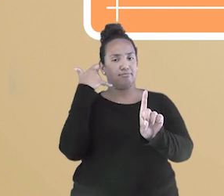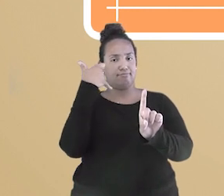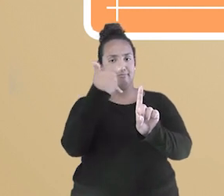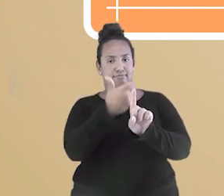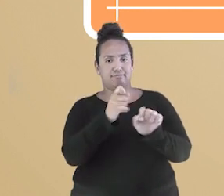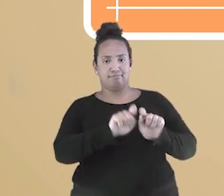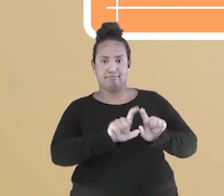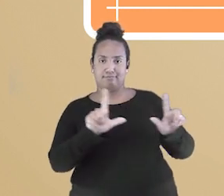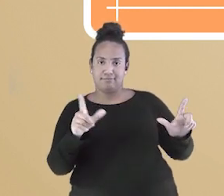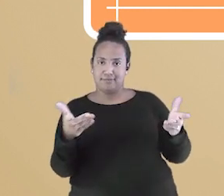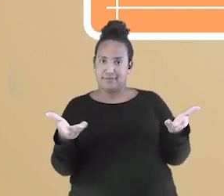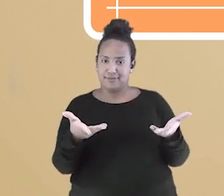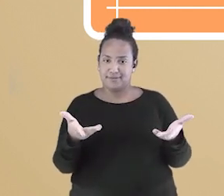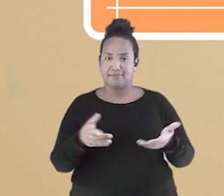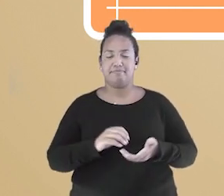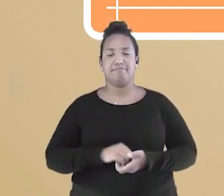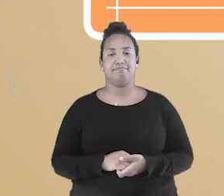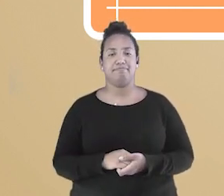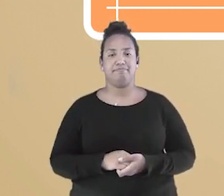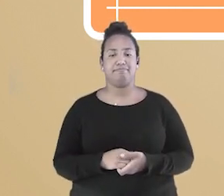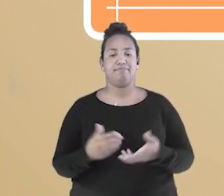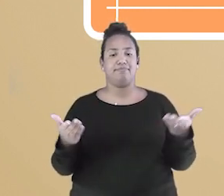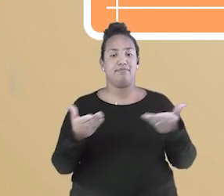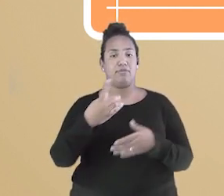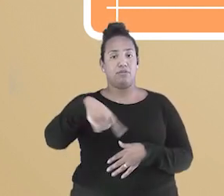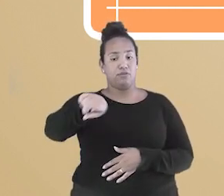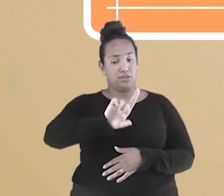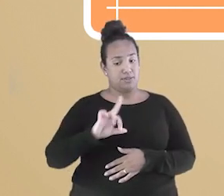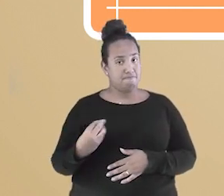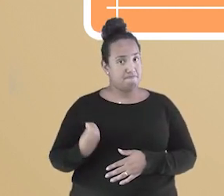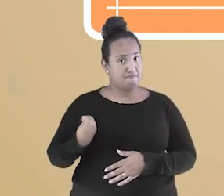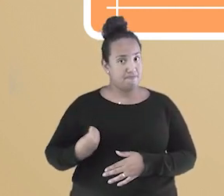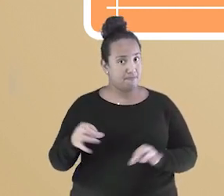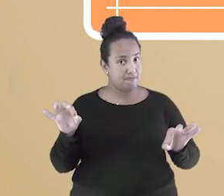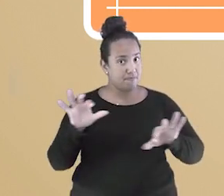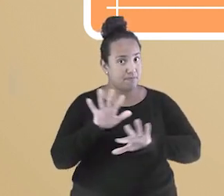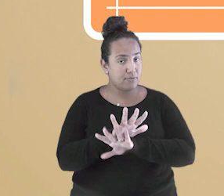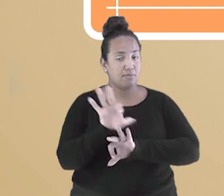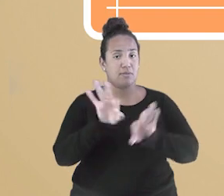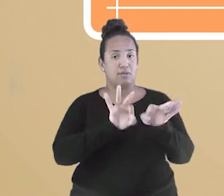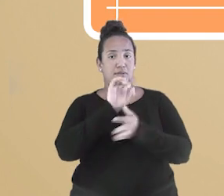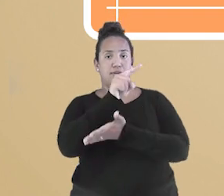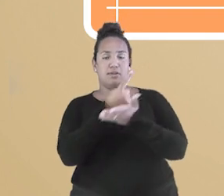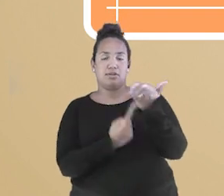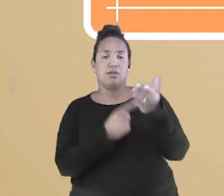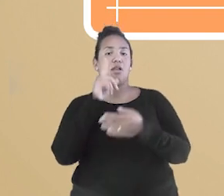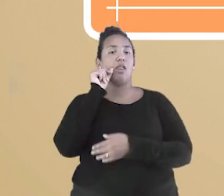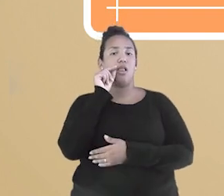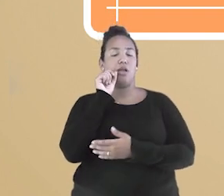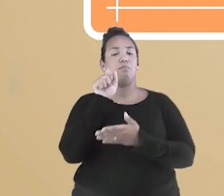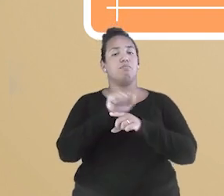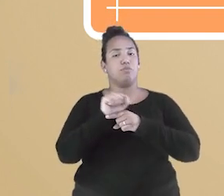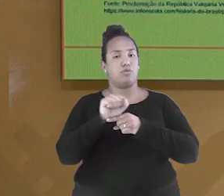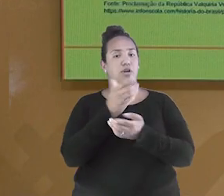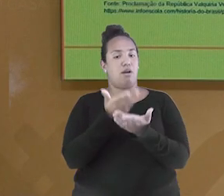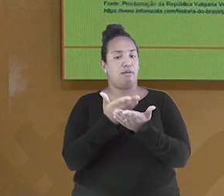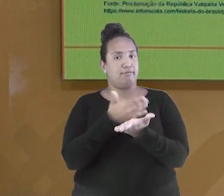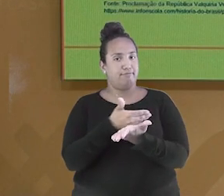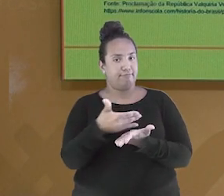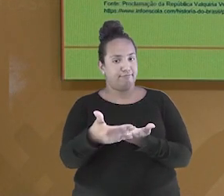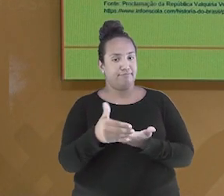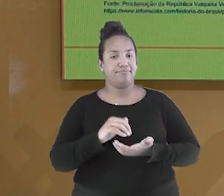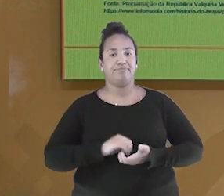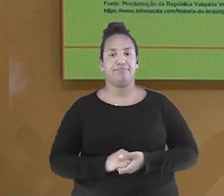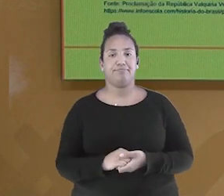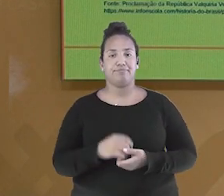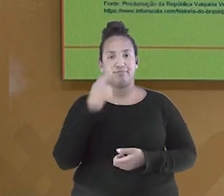aqui na tela. Agora que você já marcou presença, pega seu caderno, lápis e borracha que nossa aula já vai começar. Em